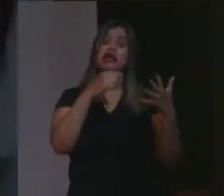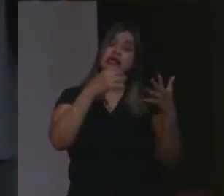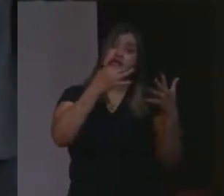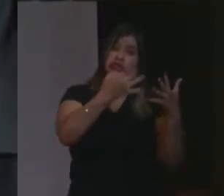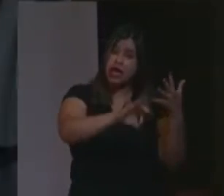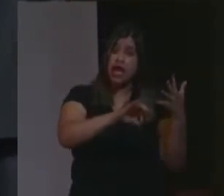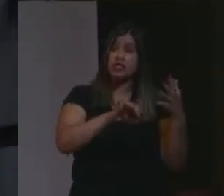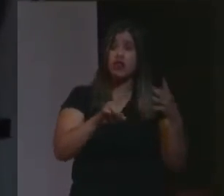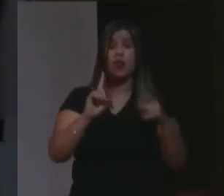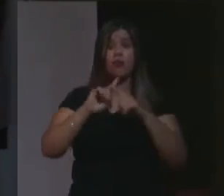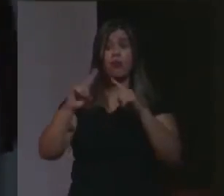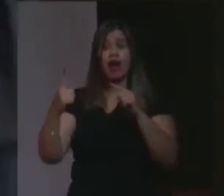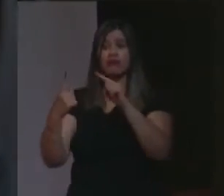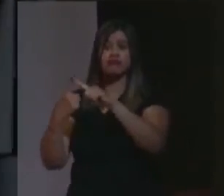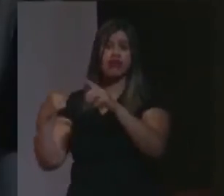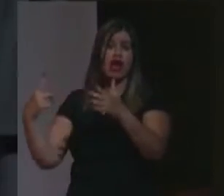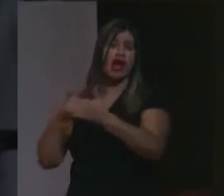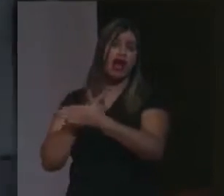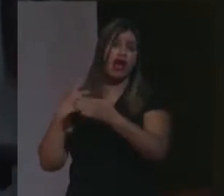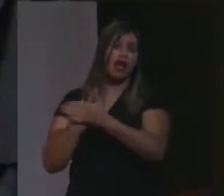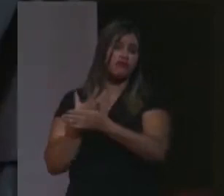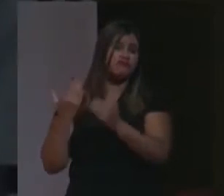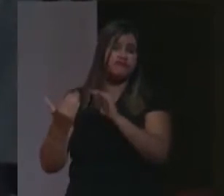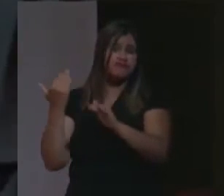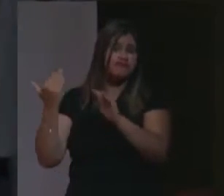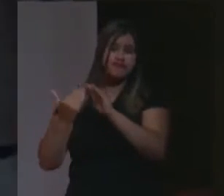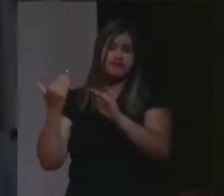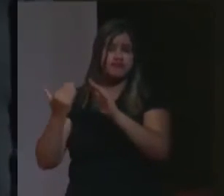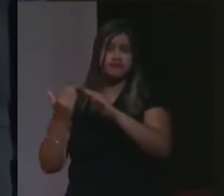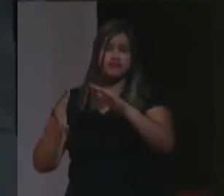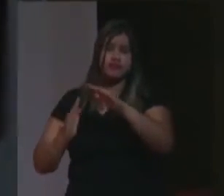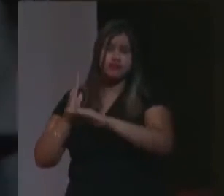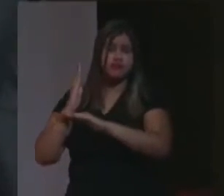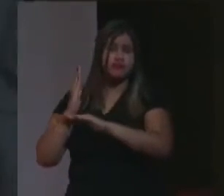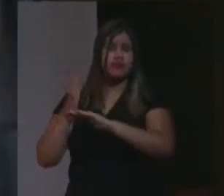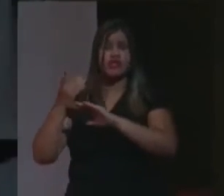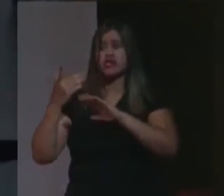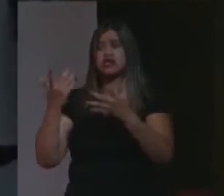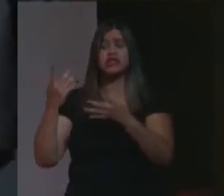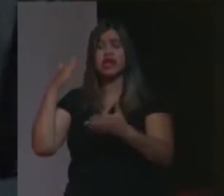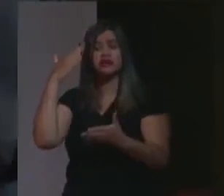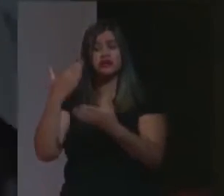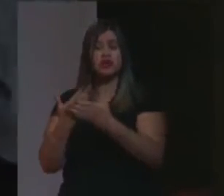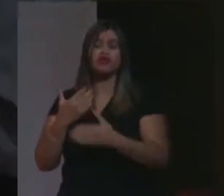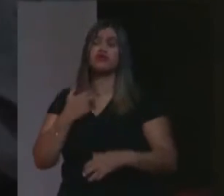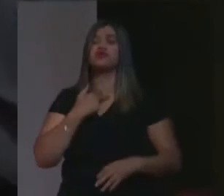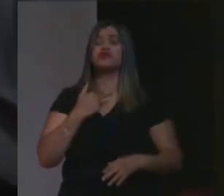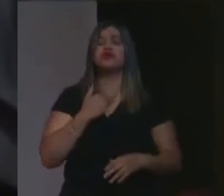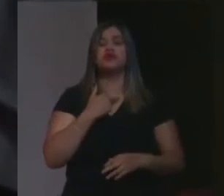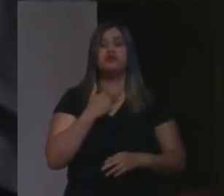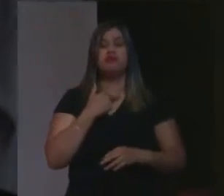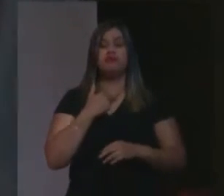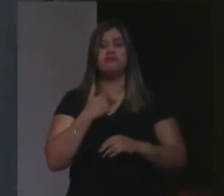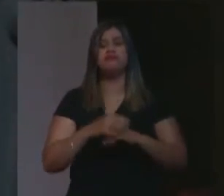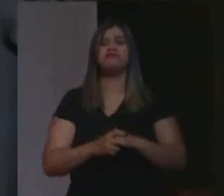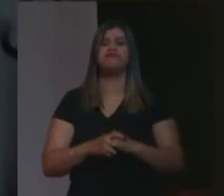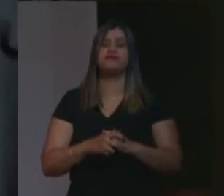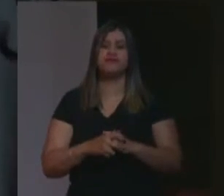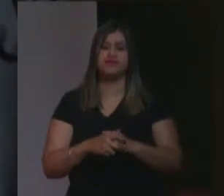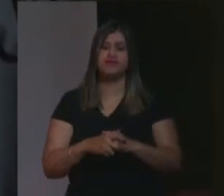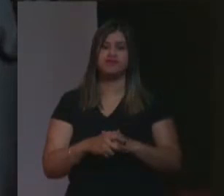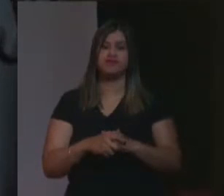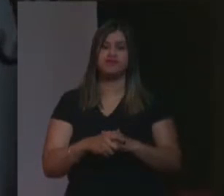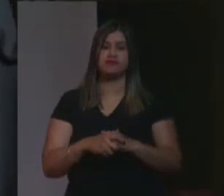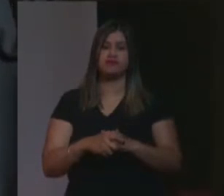que é estapafúrdio, que é improcedente, que é excessivo e que vai retirar toda a importância de todo o resto que vossas